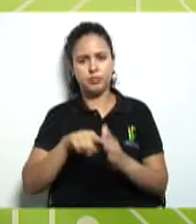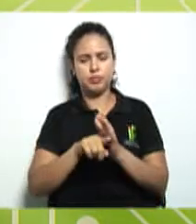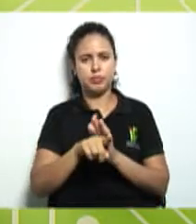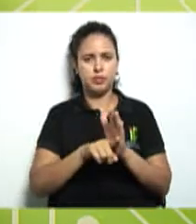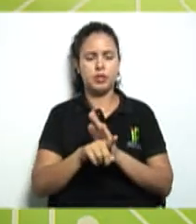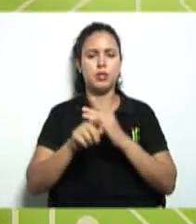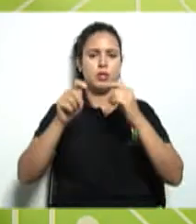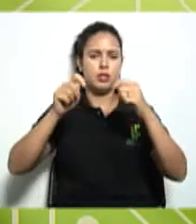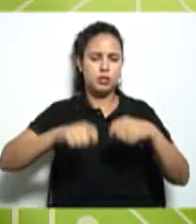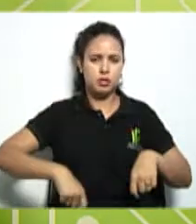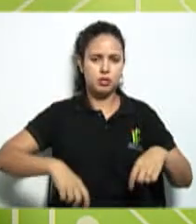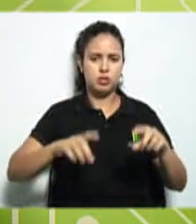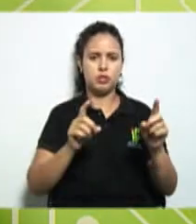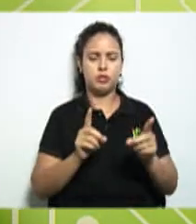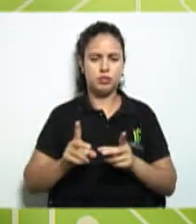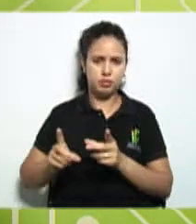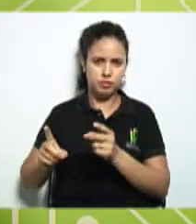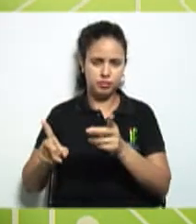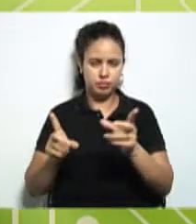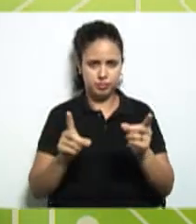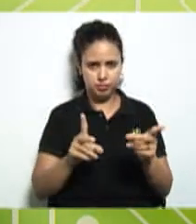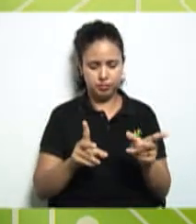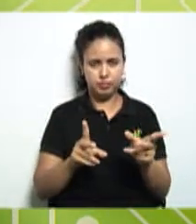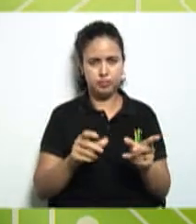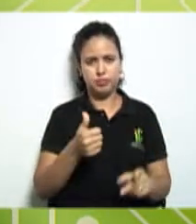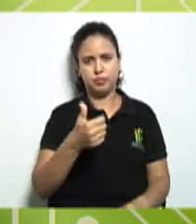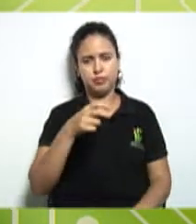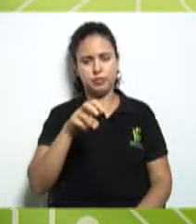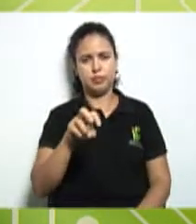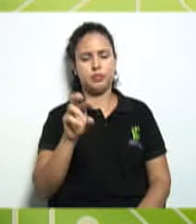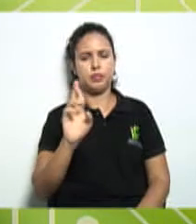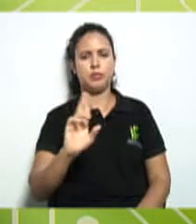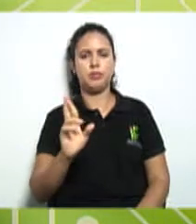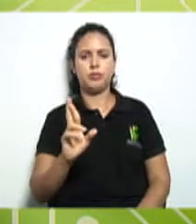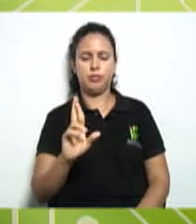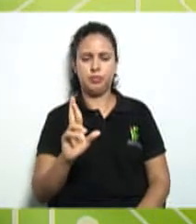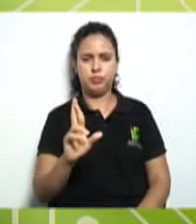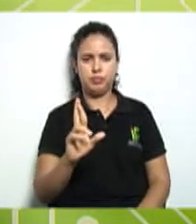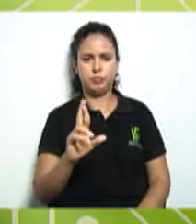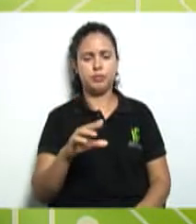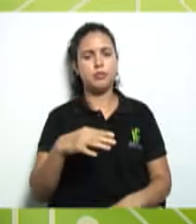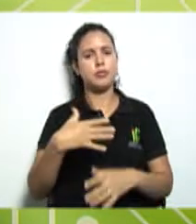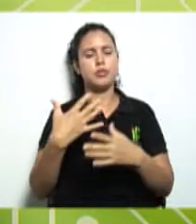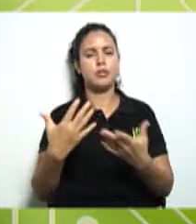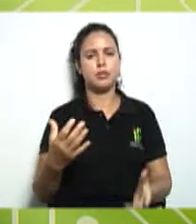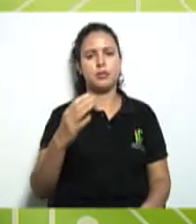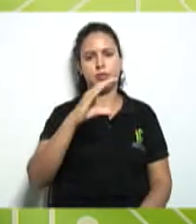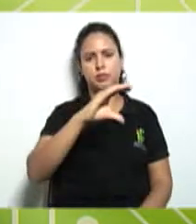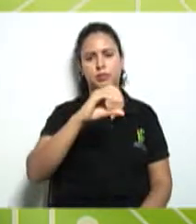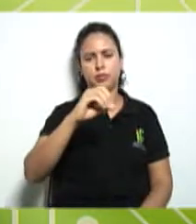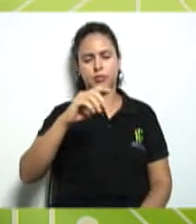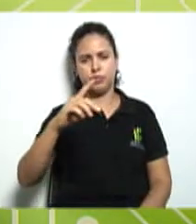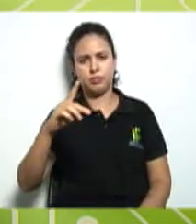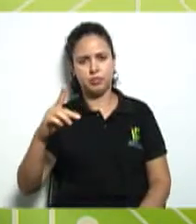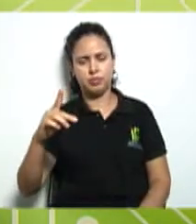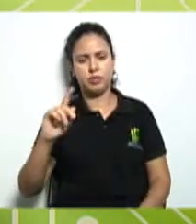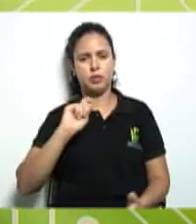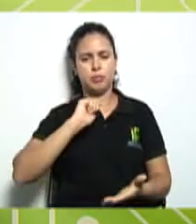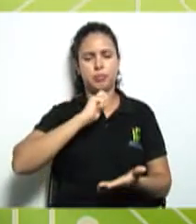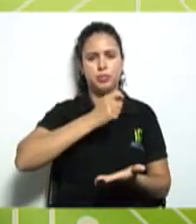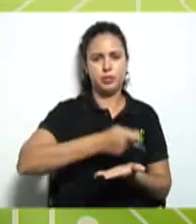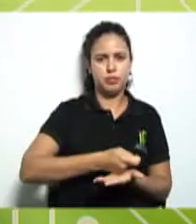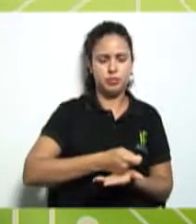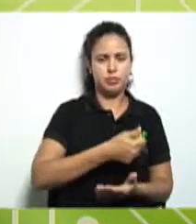vender essa saca de café a 15 reais então a cooperativa vamos supor pagou